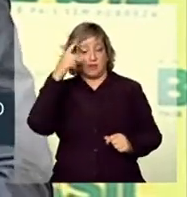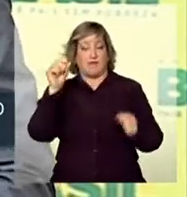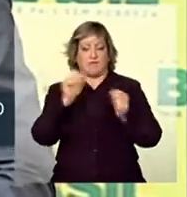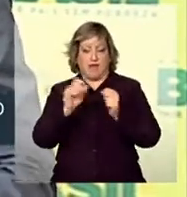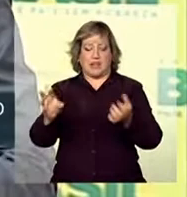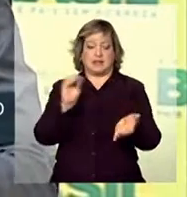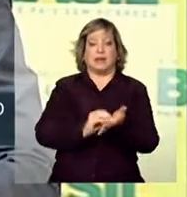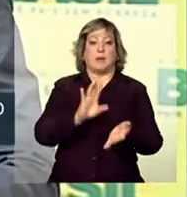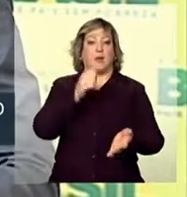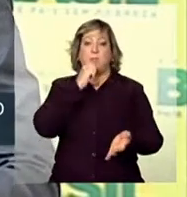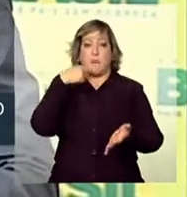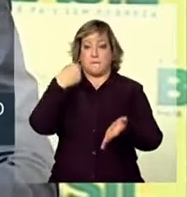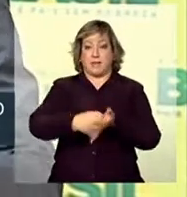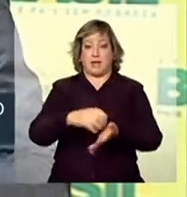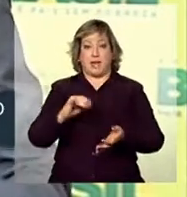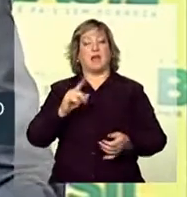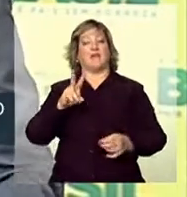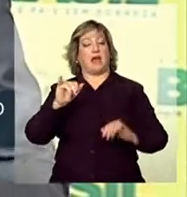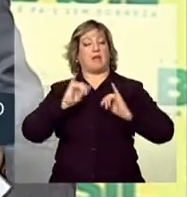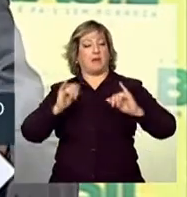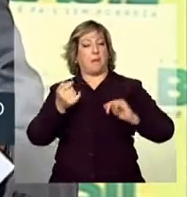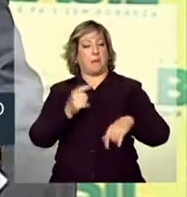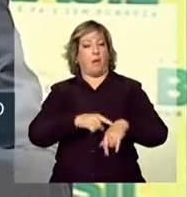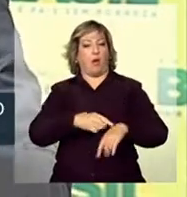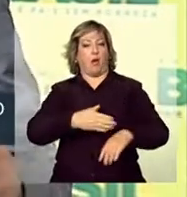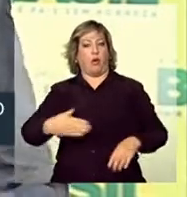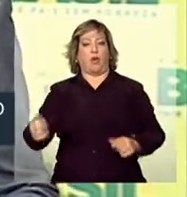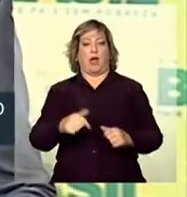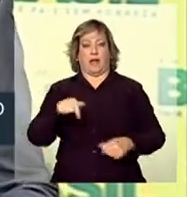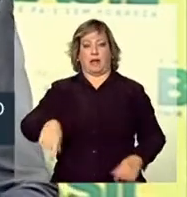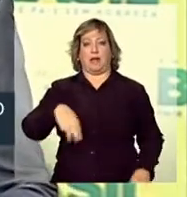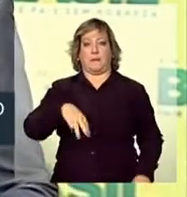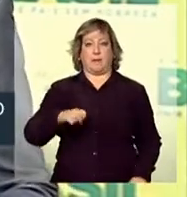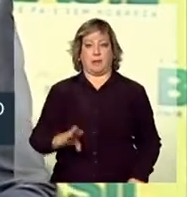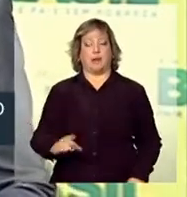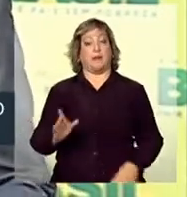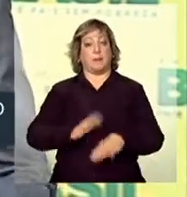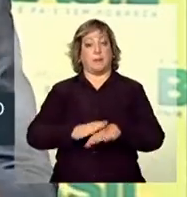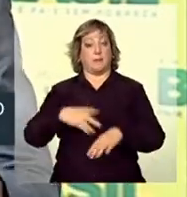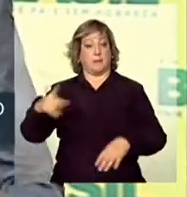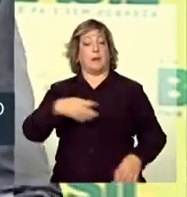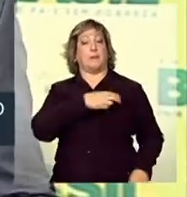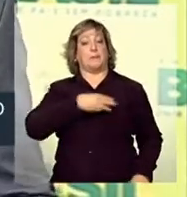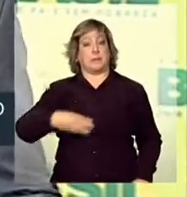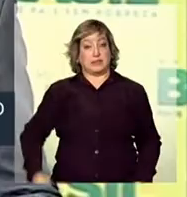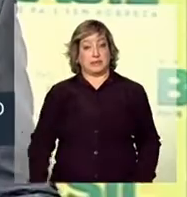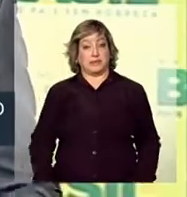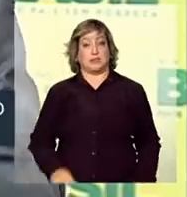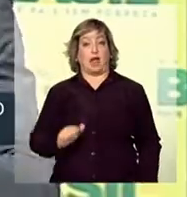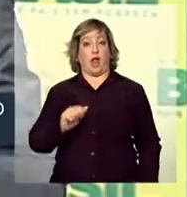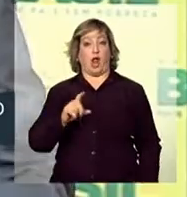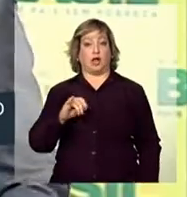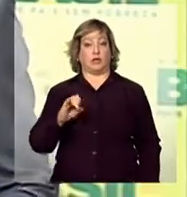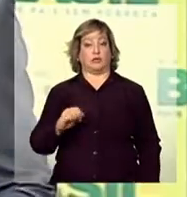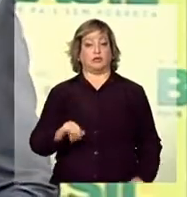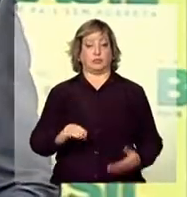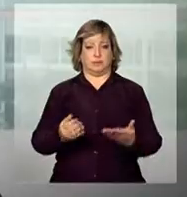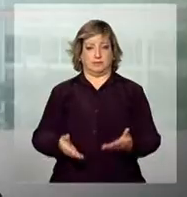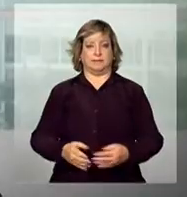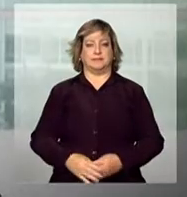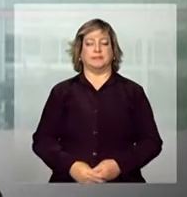pagaram a taxa, vão ser divulgados daqui a pouco aqui no Ministério da Educação pelo ministro Aloysio Mercadante. Lúcia.